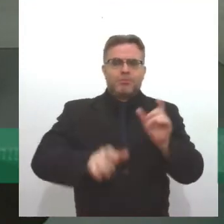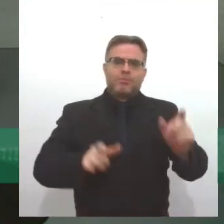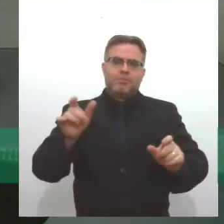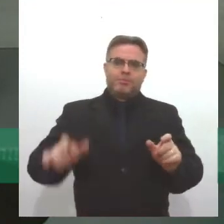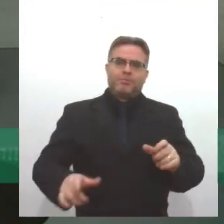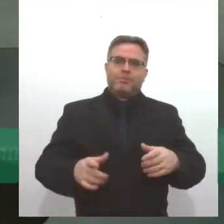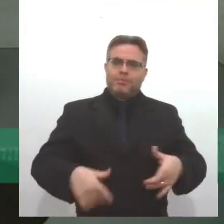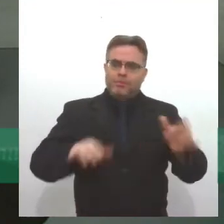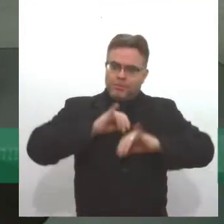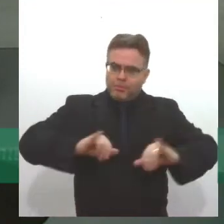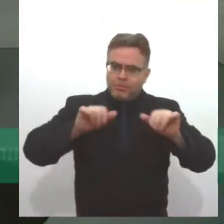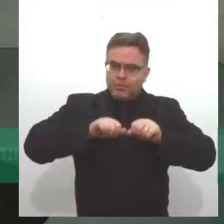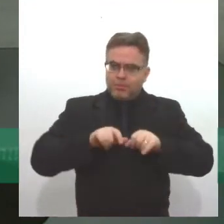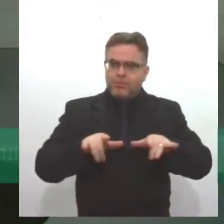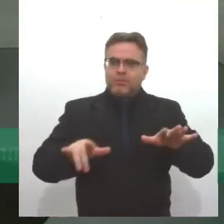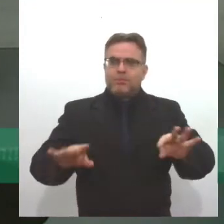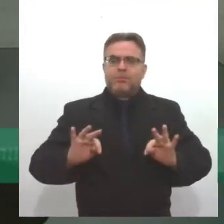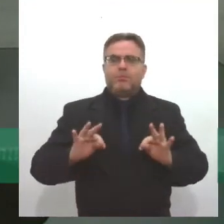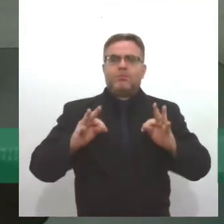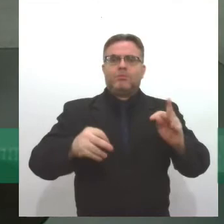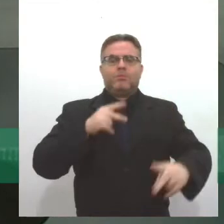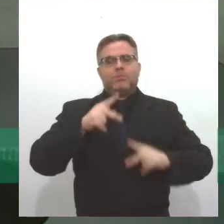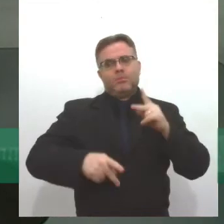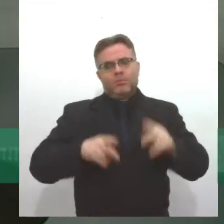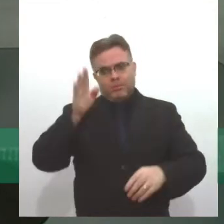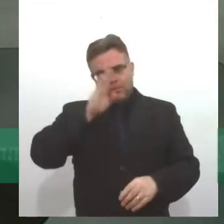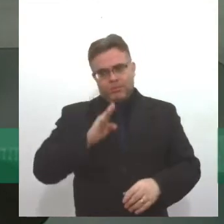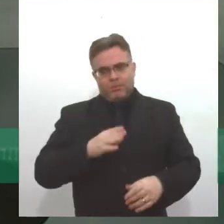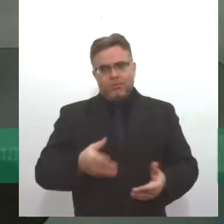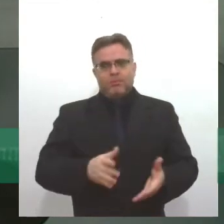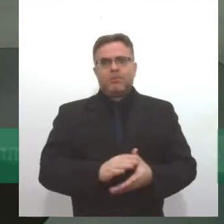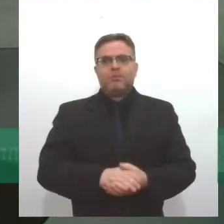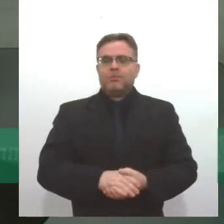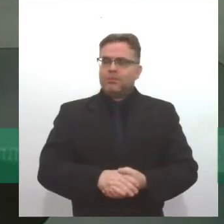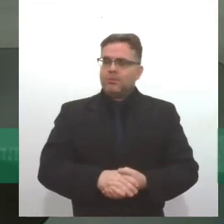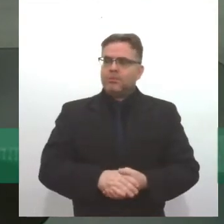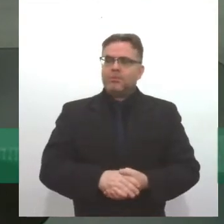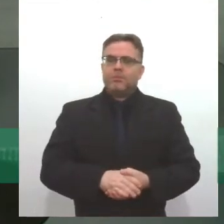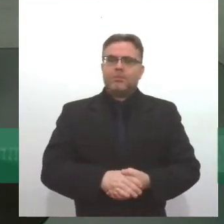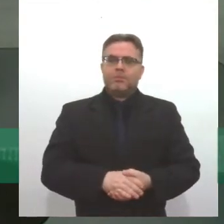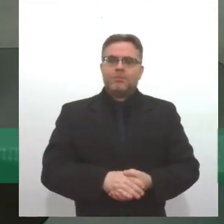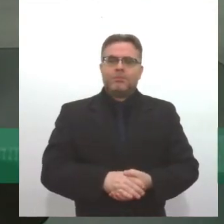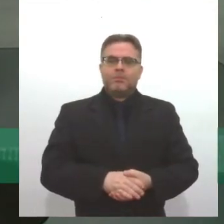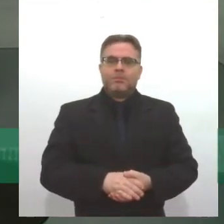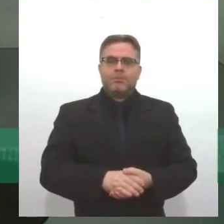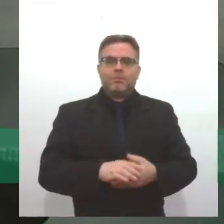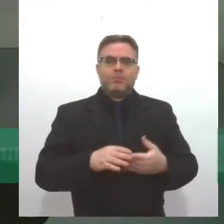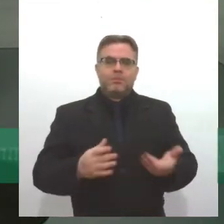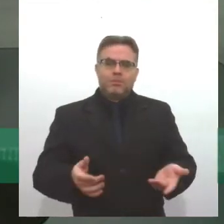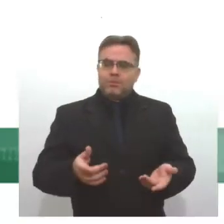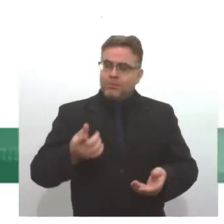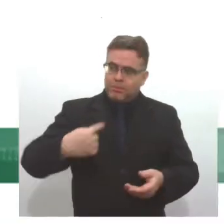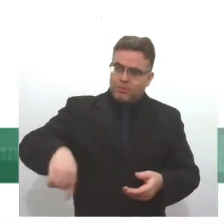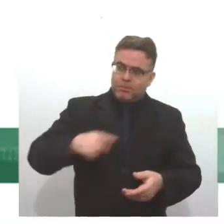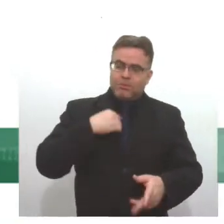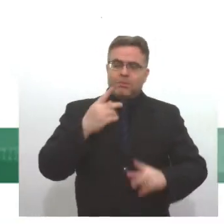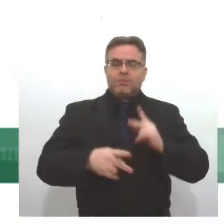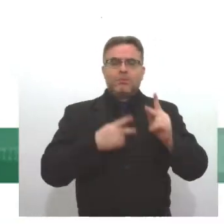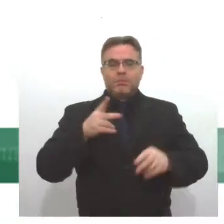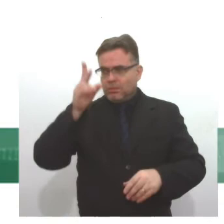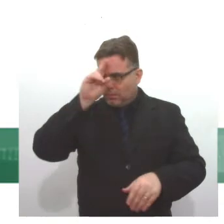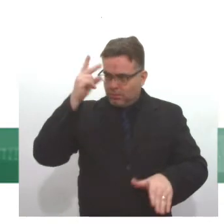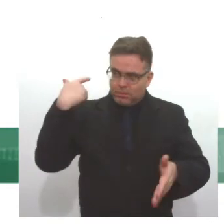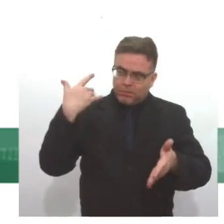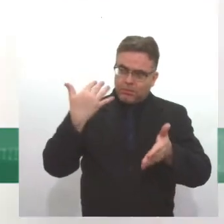esse recado chegasse aí para a grande parte da população brasileira. Olha, o nosso povo é um povo historicamente